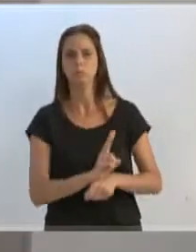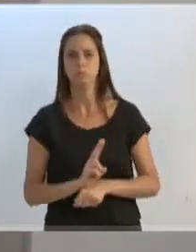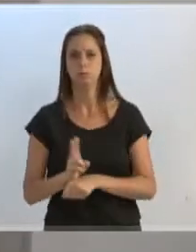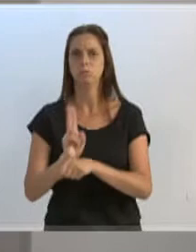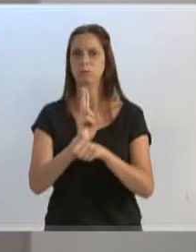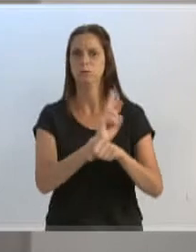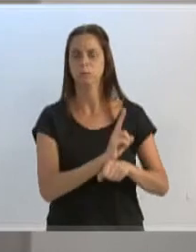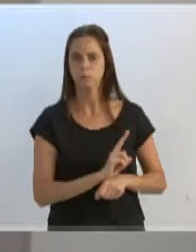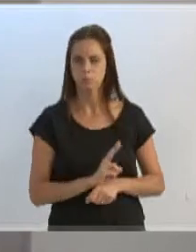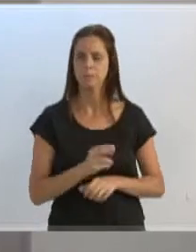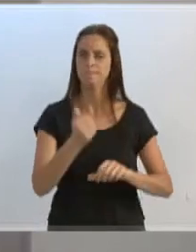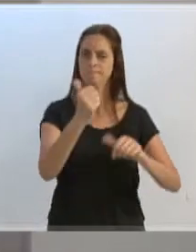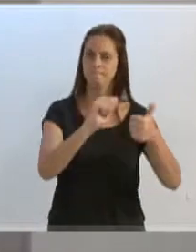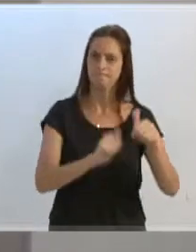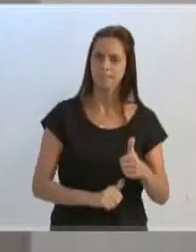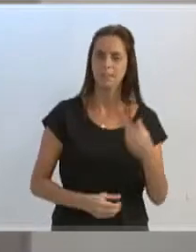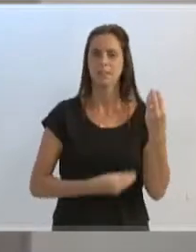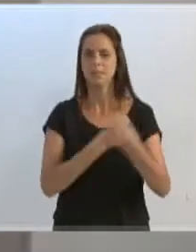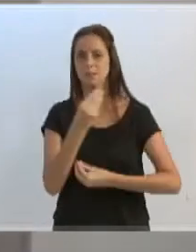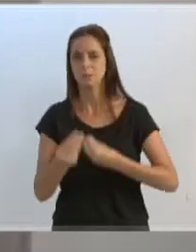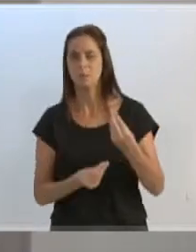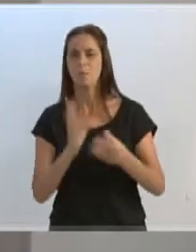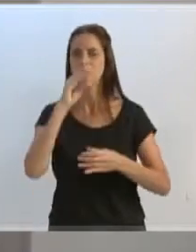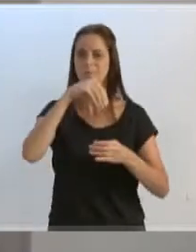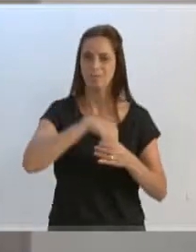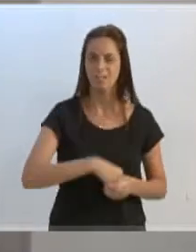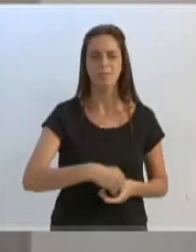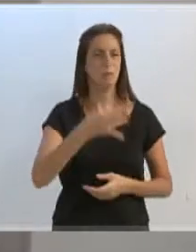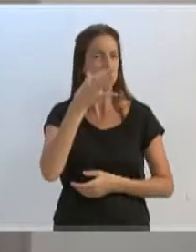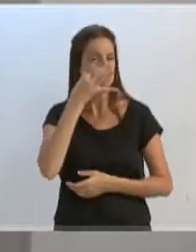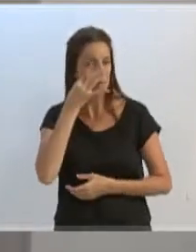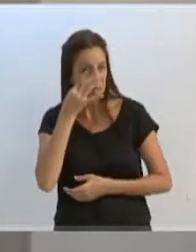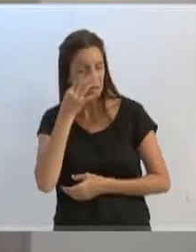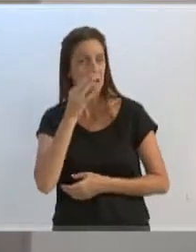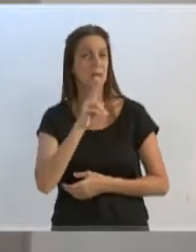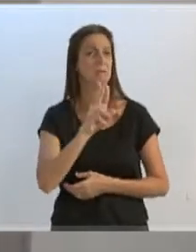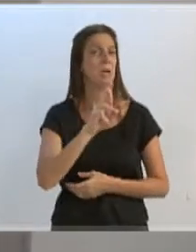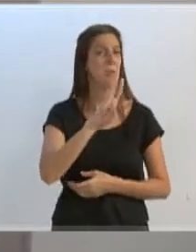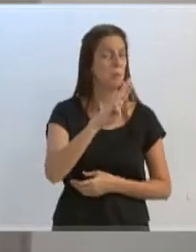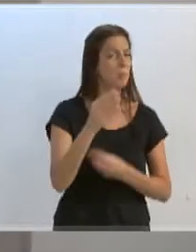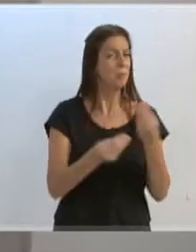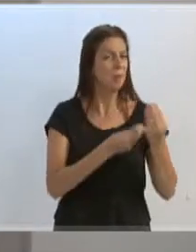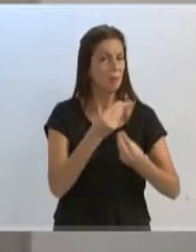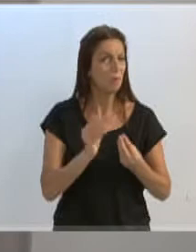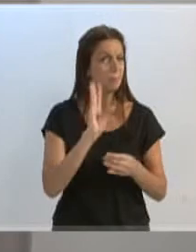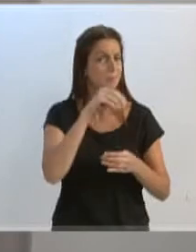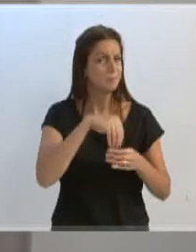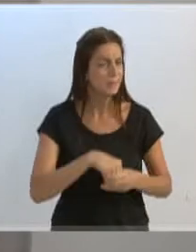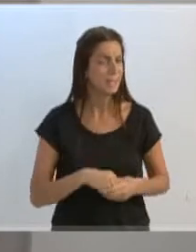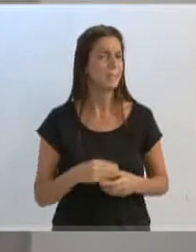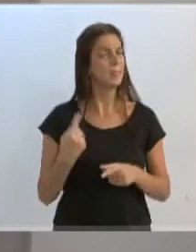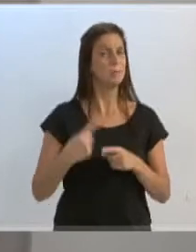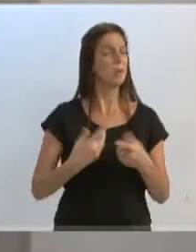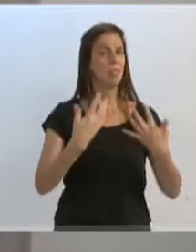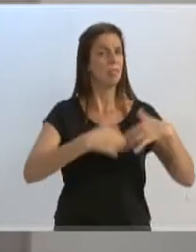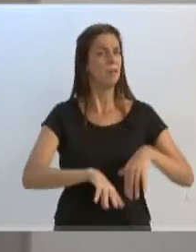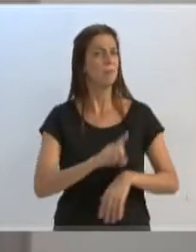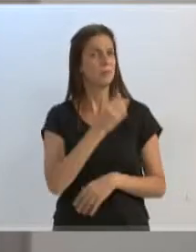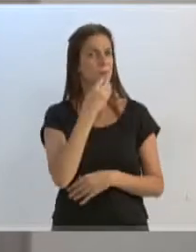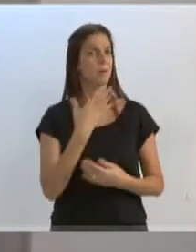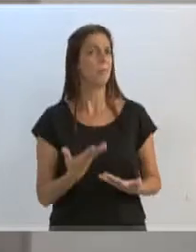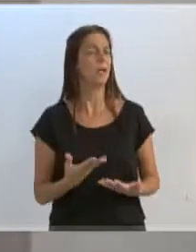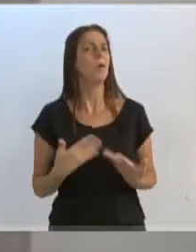para fazer uma análise dos números, realmente, da situação em que se encontra a urbanizadora.